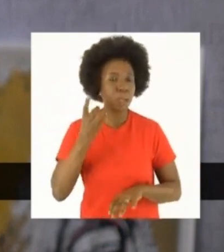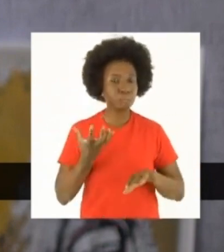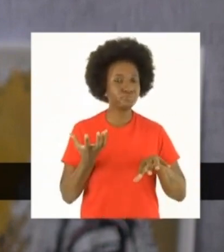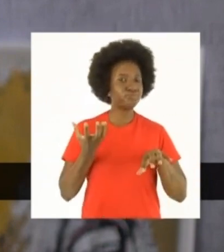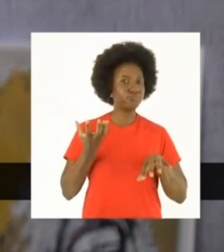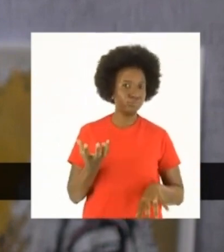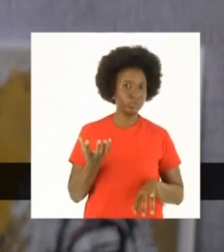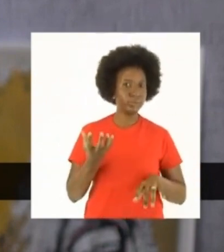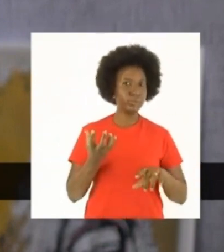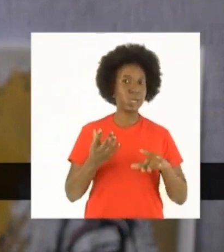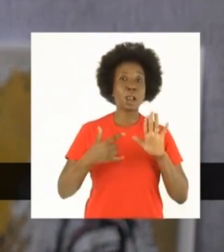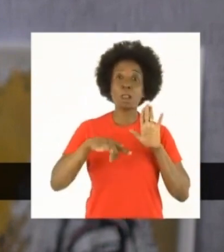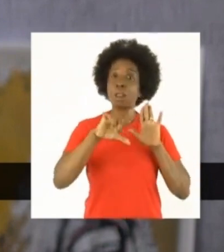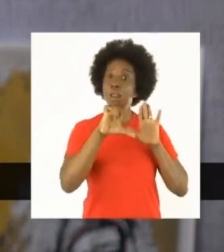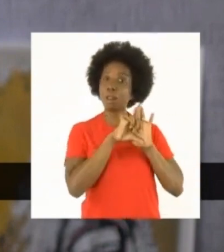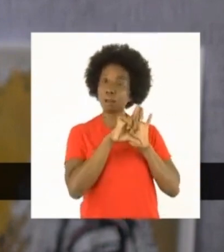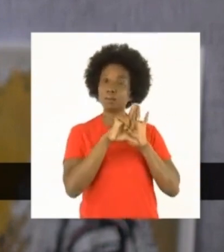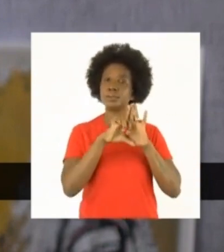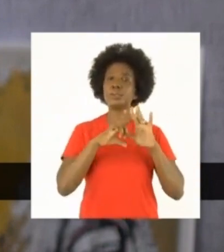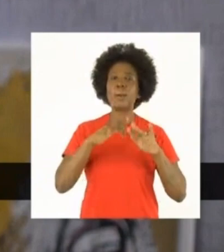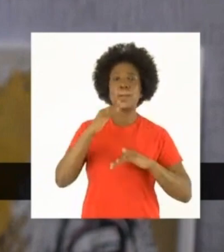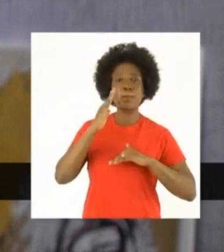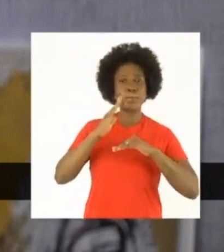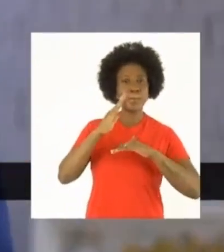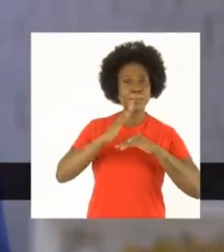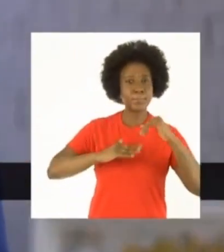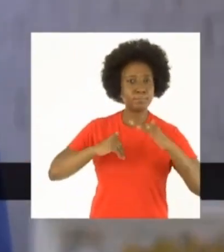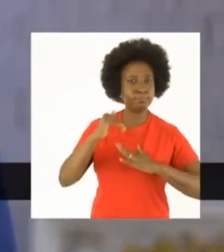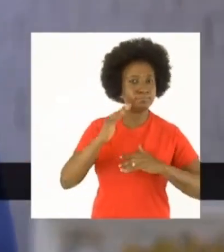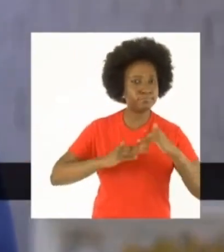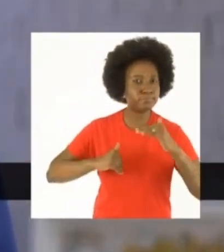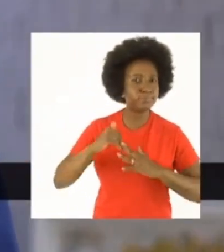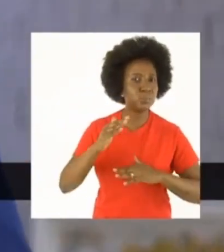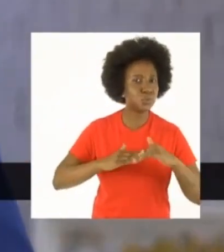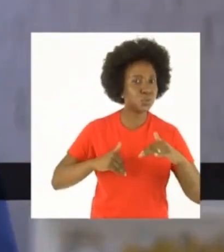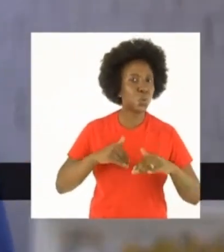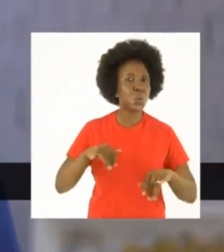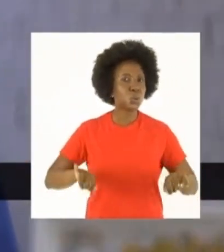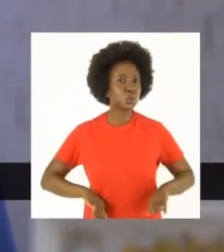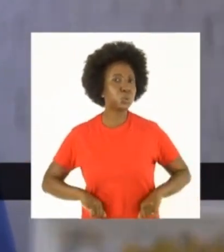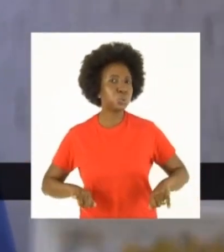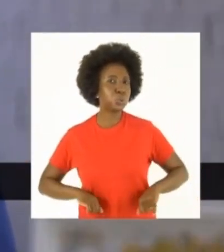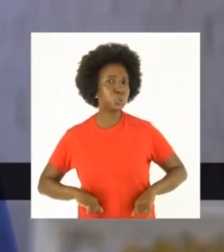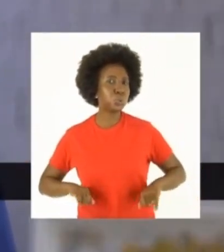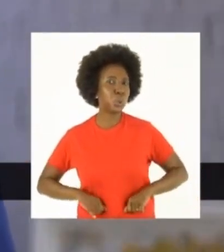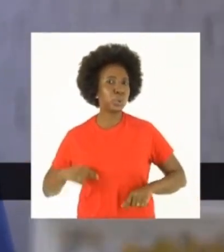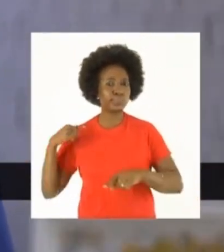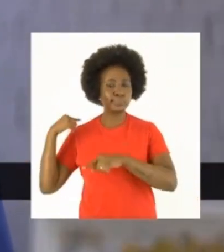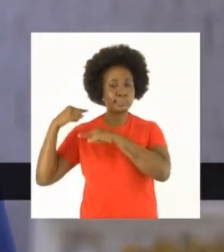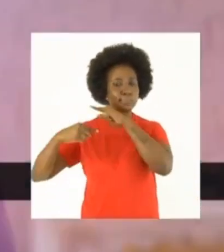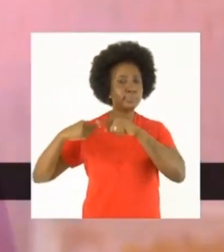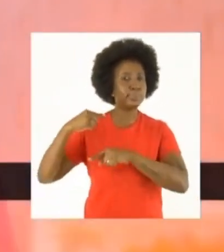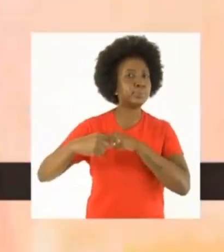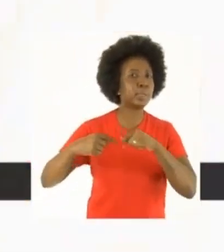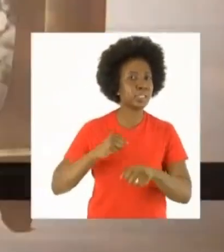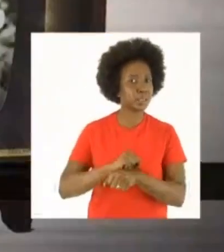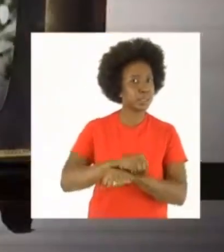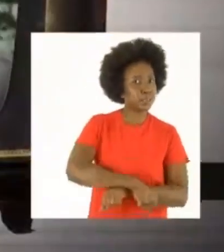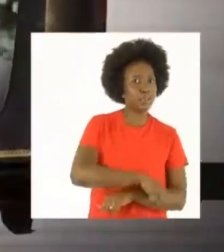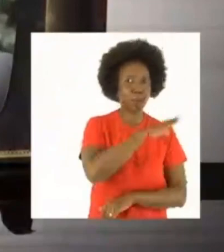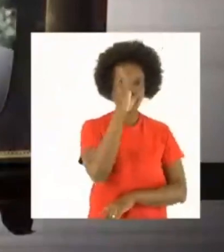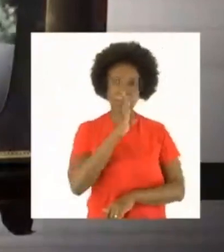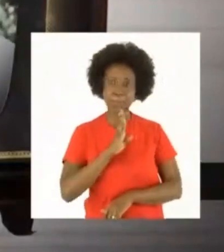regulamentar a profissão que até então sofria e ainda sofre Com a pesada herança da escravidão no Brasil